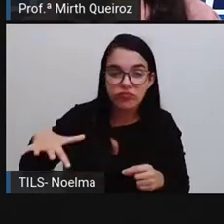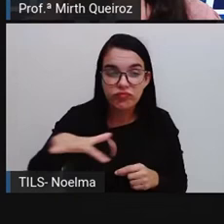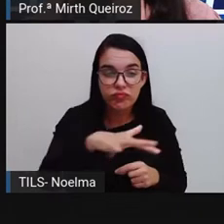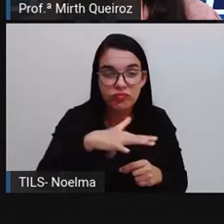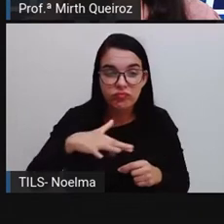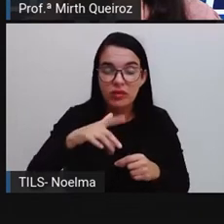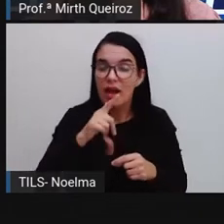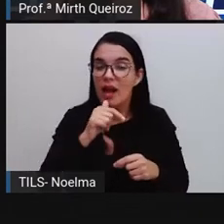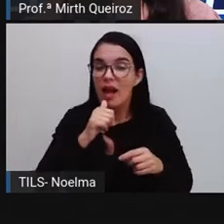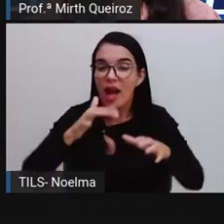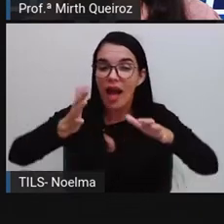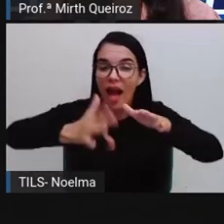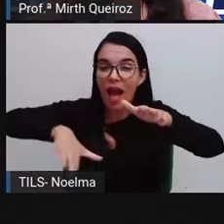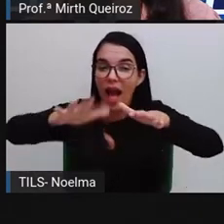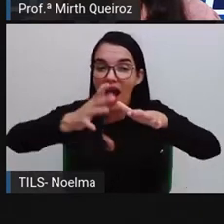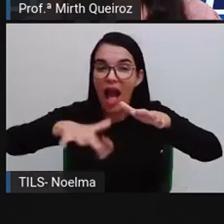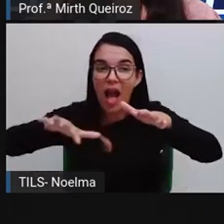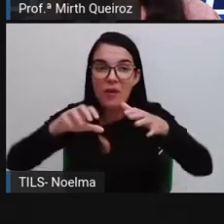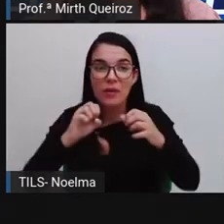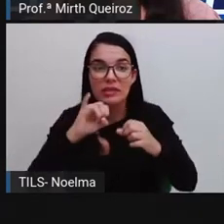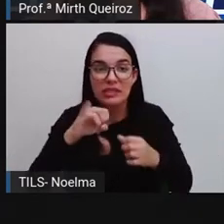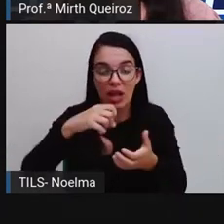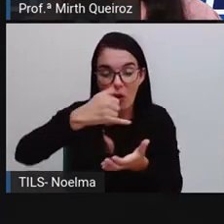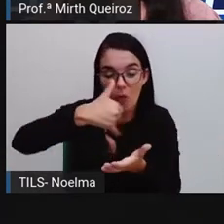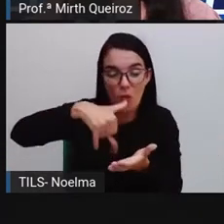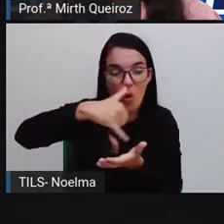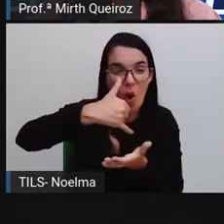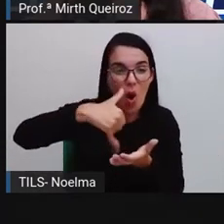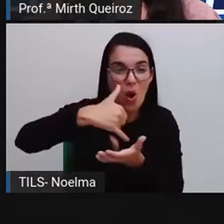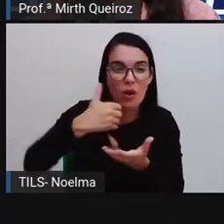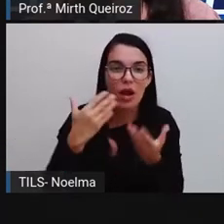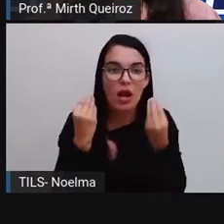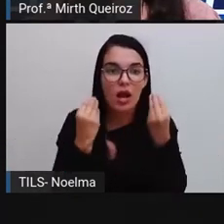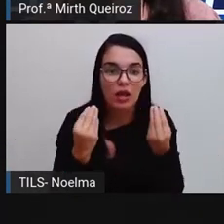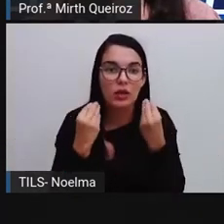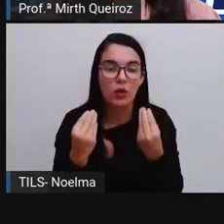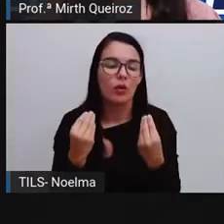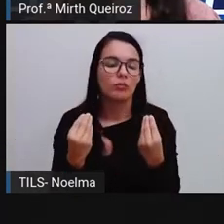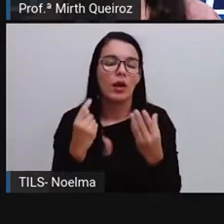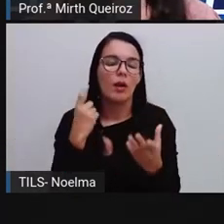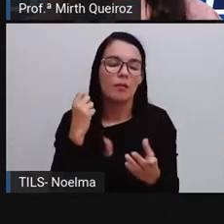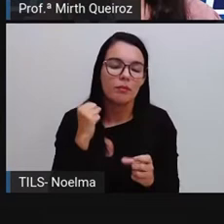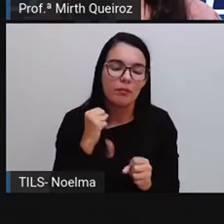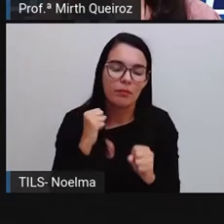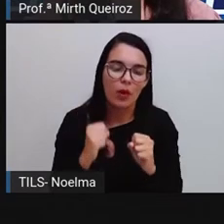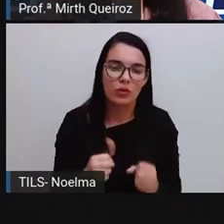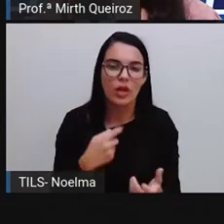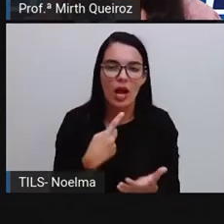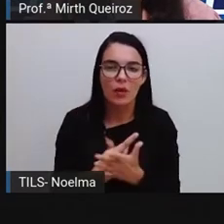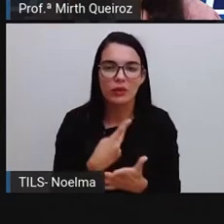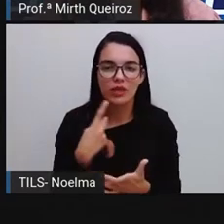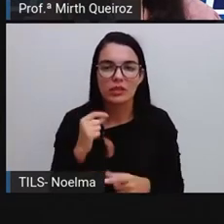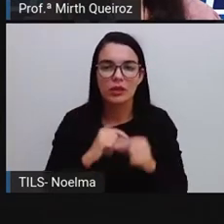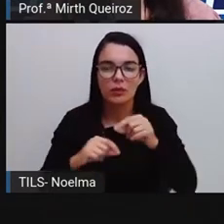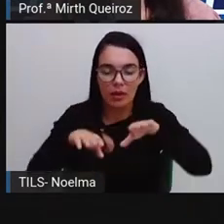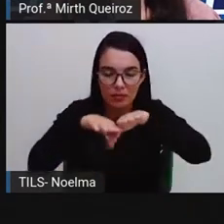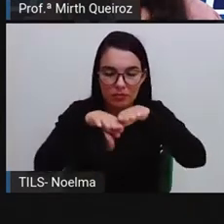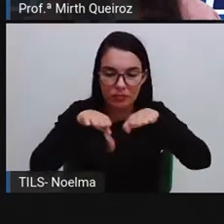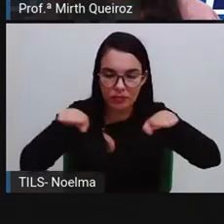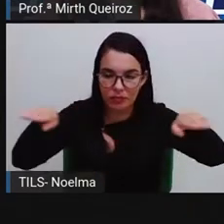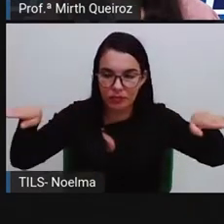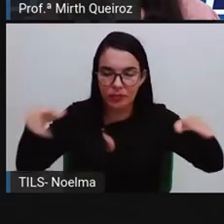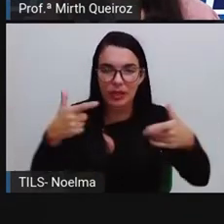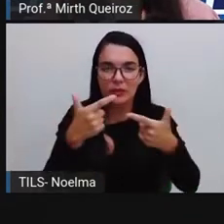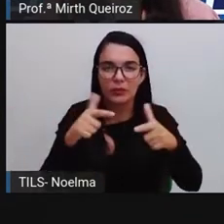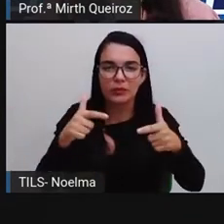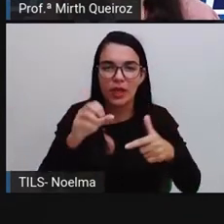aí o derramamento aí no mar, ele pode pegar ali na superfície e impedir a entrada do oxigênio e peixes acabar. E